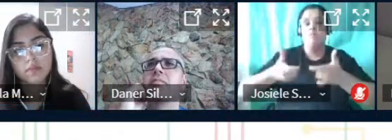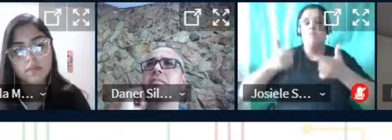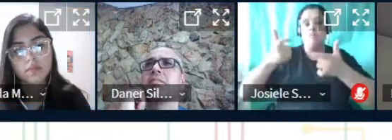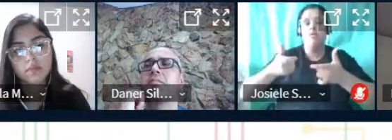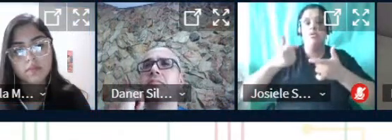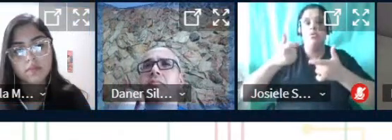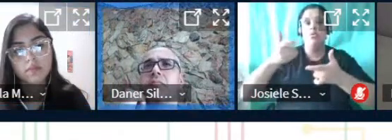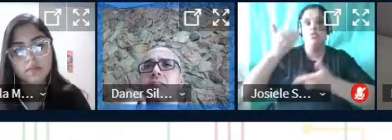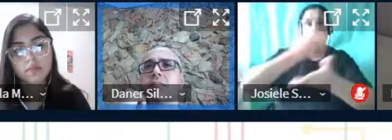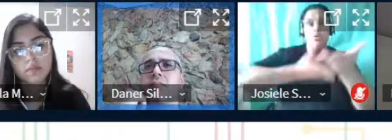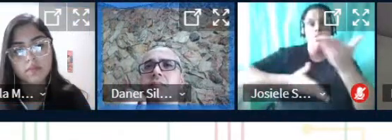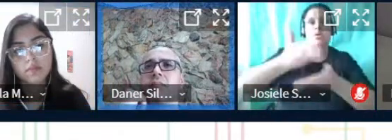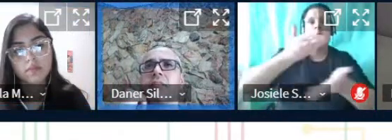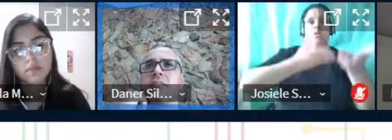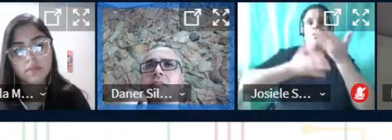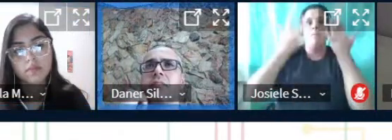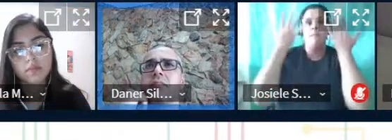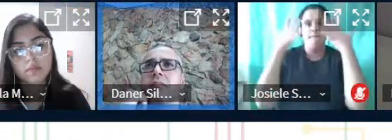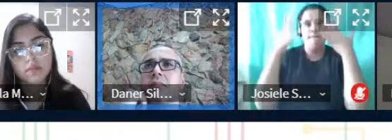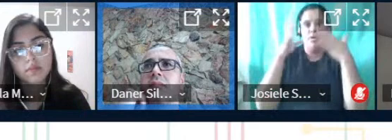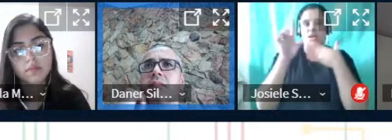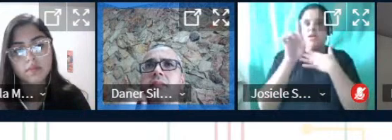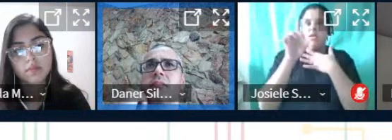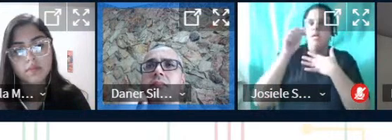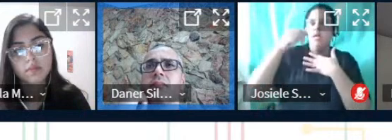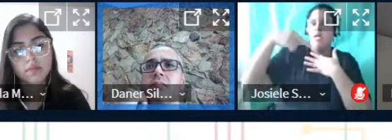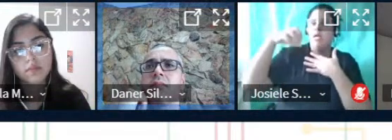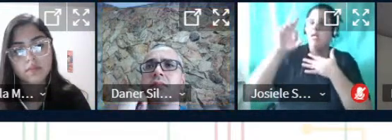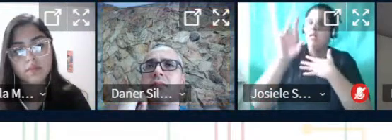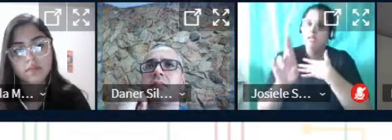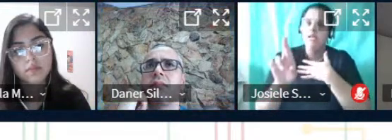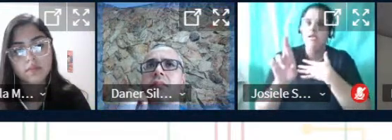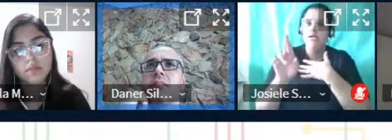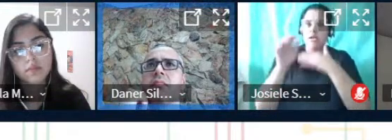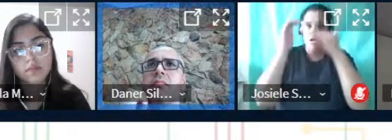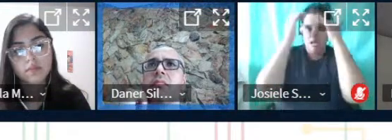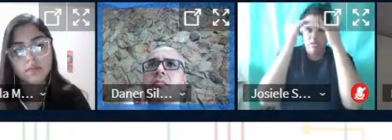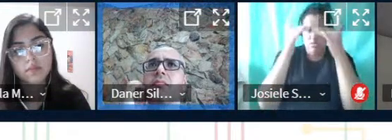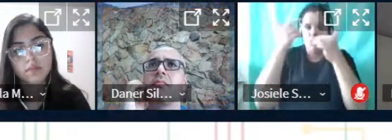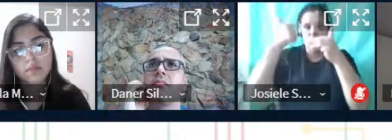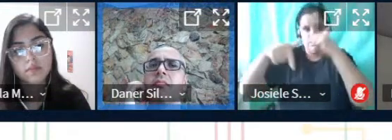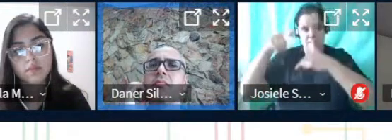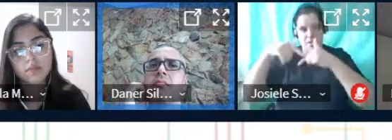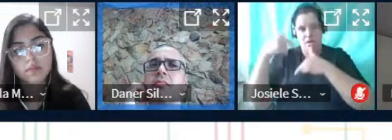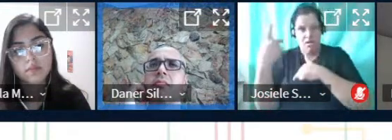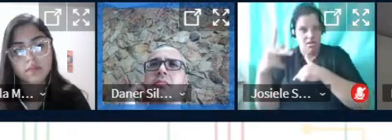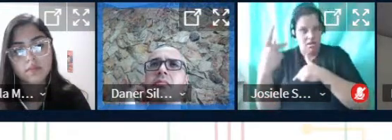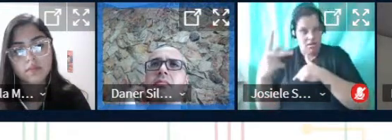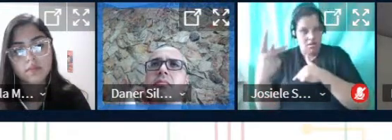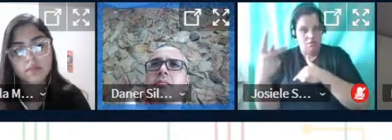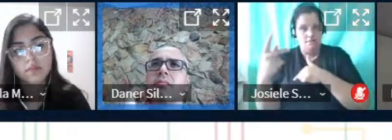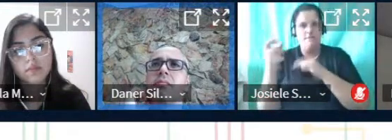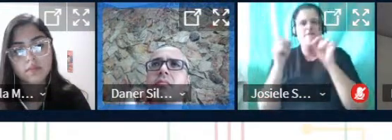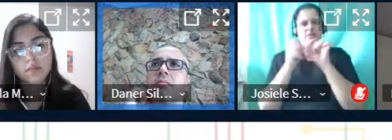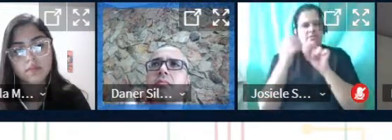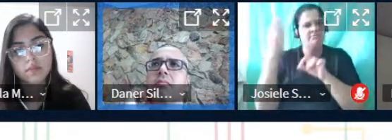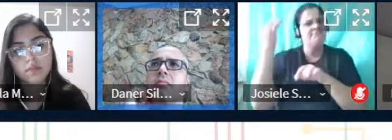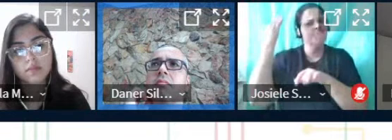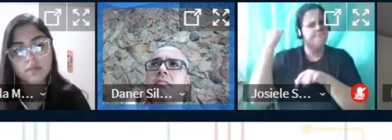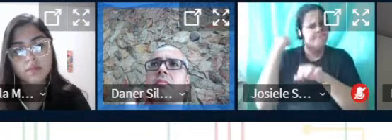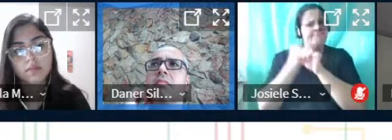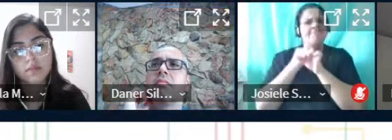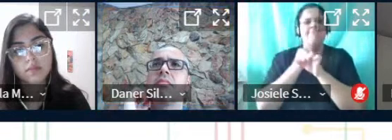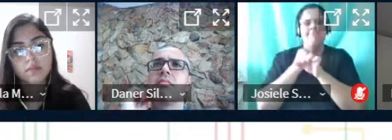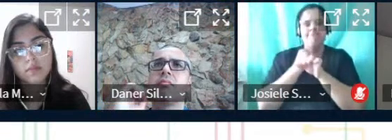eu só queria parabenizar o Dunner tenho o maior respeito por esse trabalho que ele faz já faz um bom tempo a gente conhece